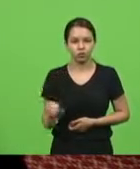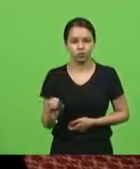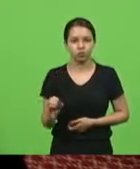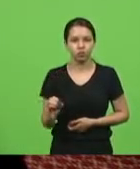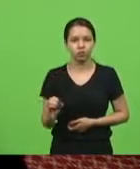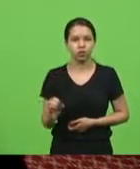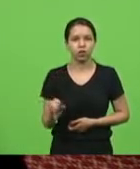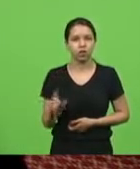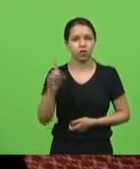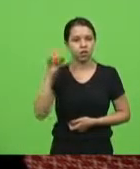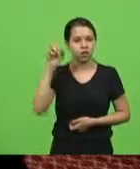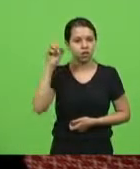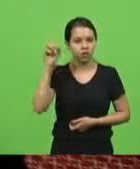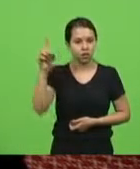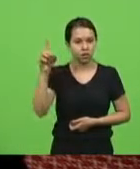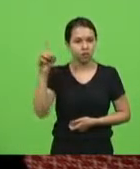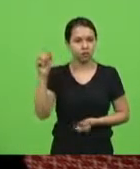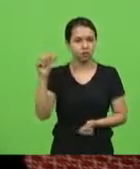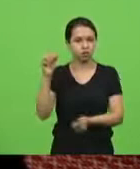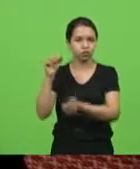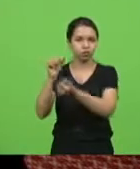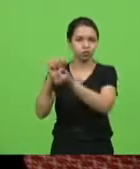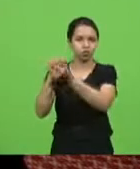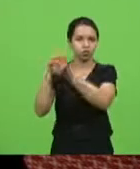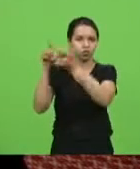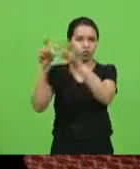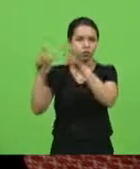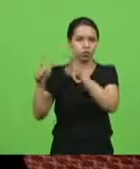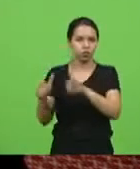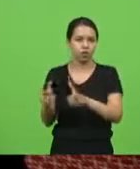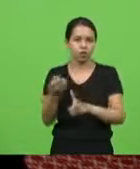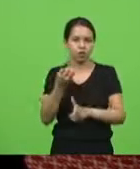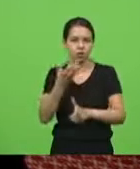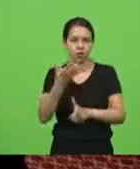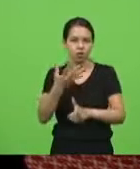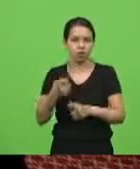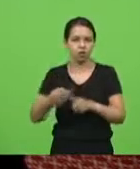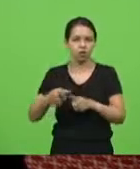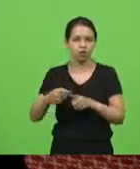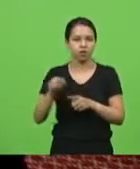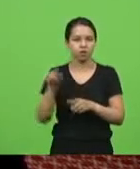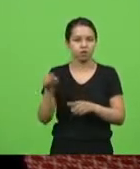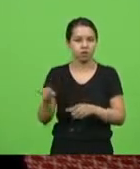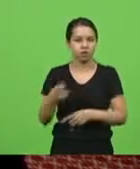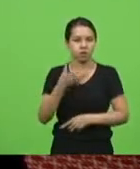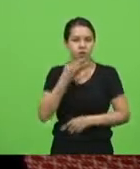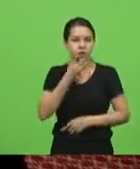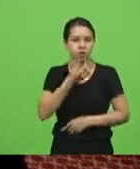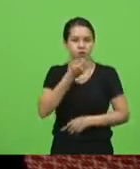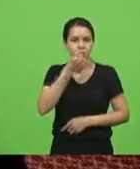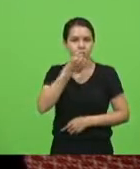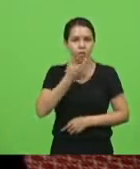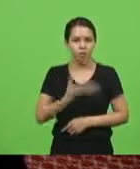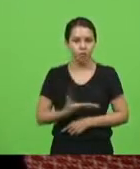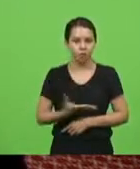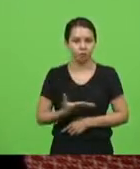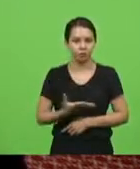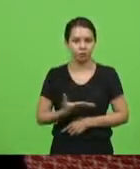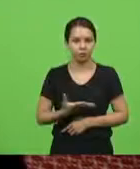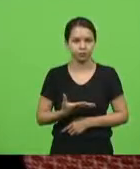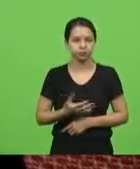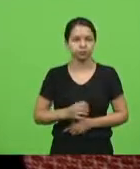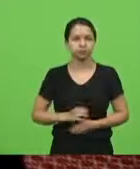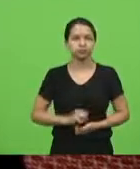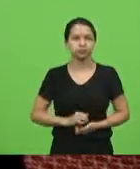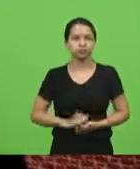Deus o tenha no bom lugar, porque você foi um grande homem nessa vida que aqui passou. Muito obrigado, senhor